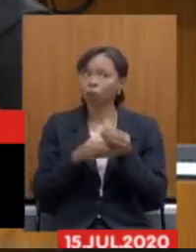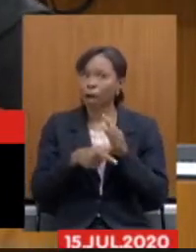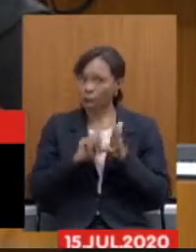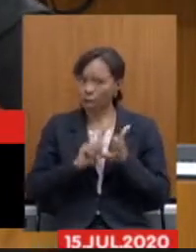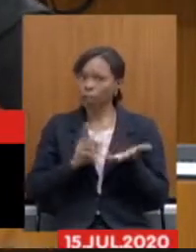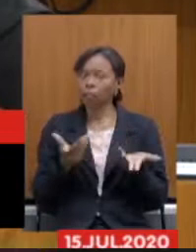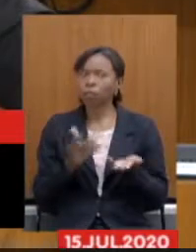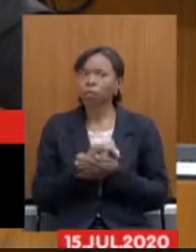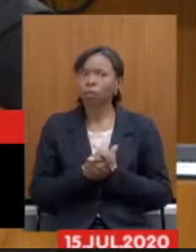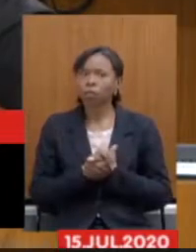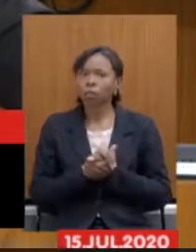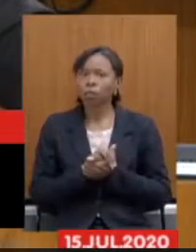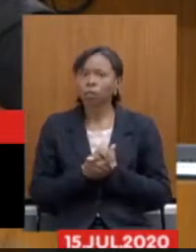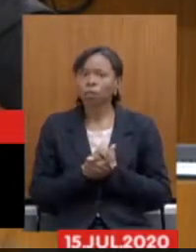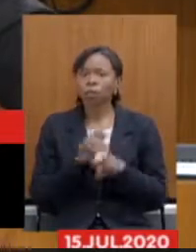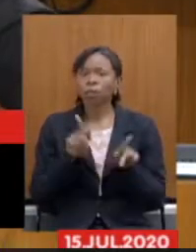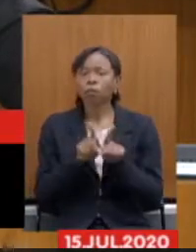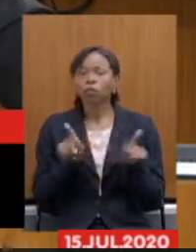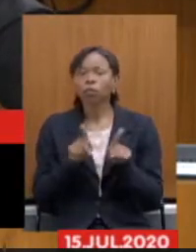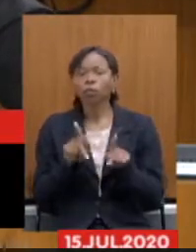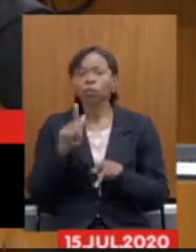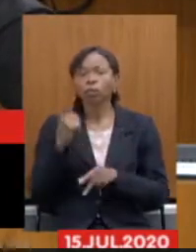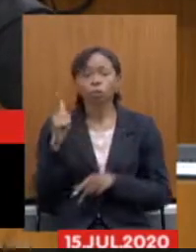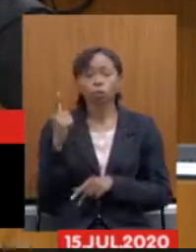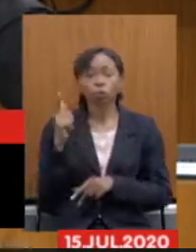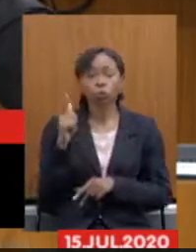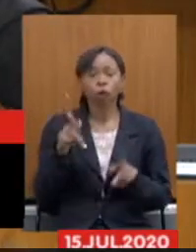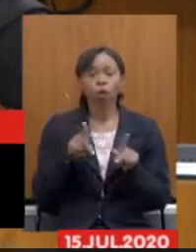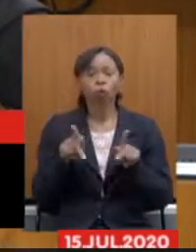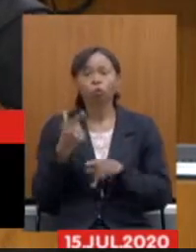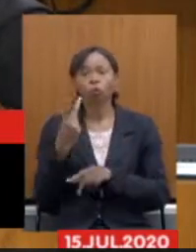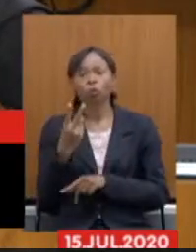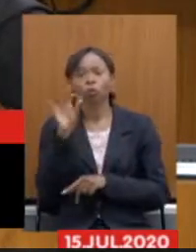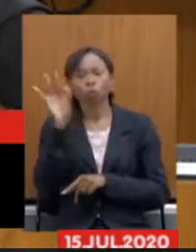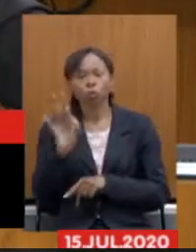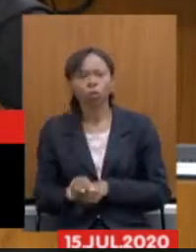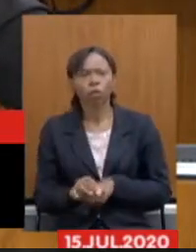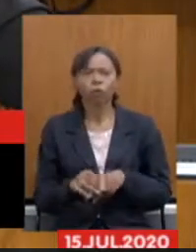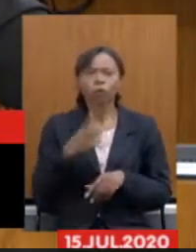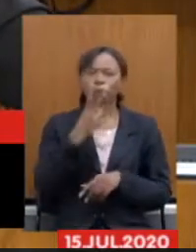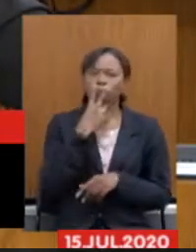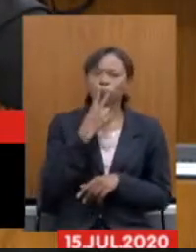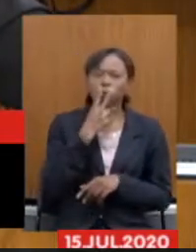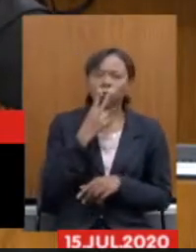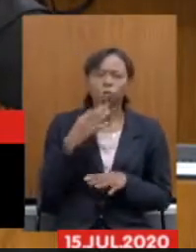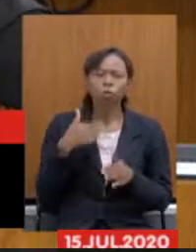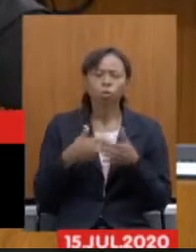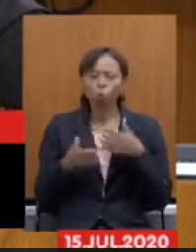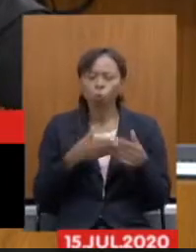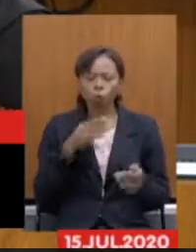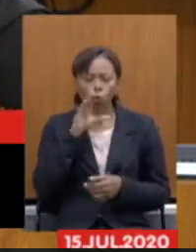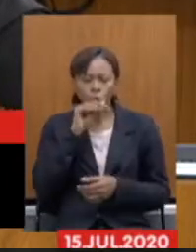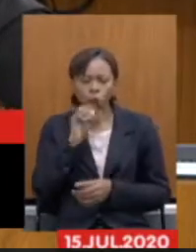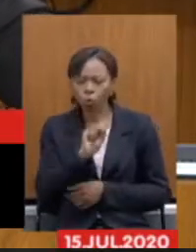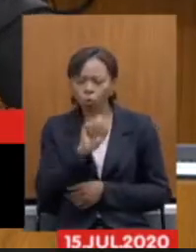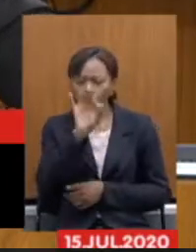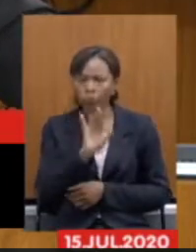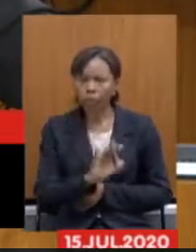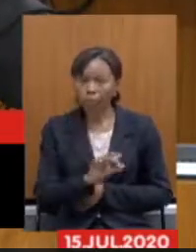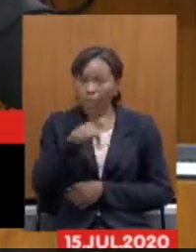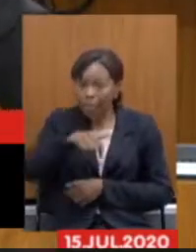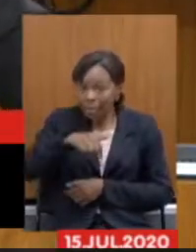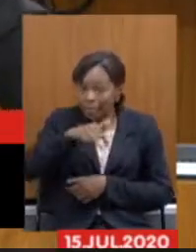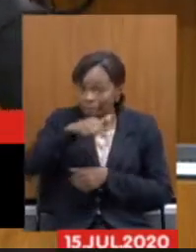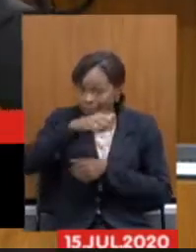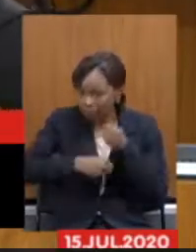que os professores de Goiás tiveram 2% que o Espírito Santo todo servidor teve 8% esse ano.